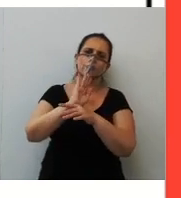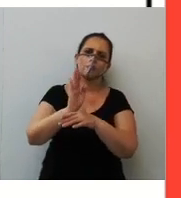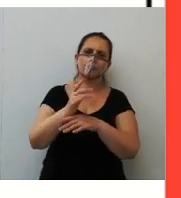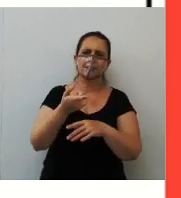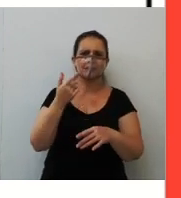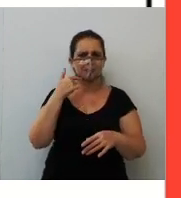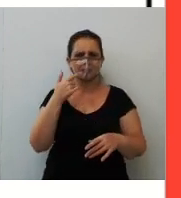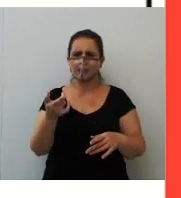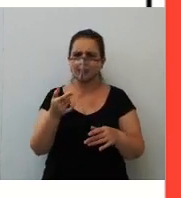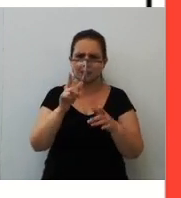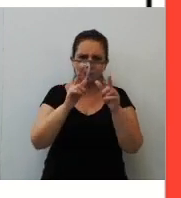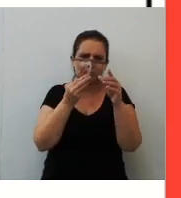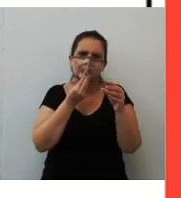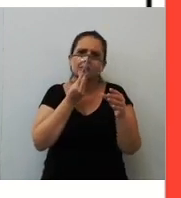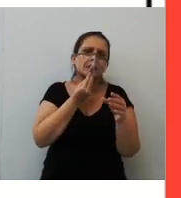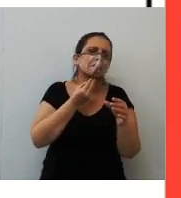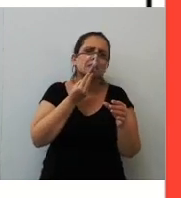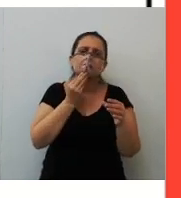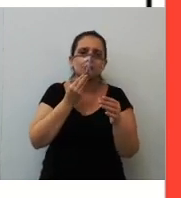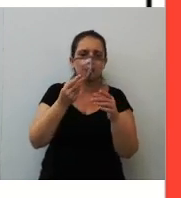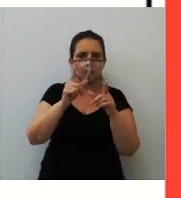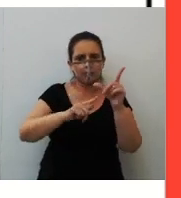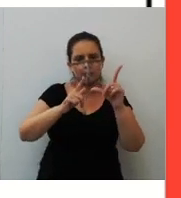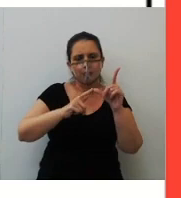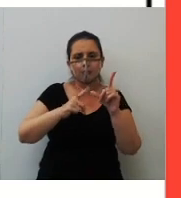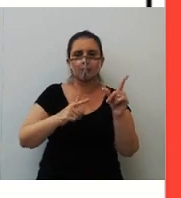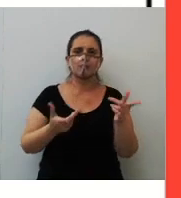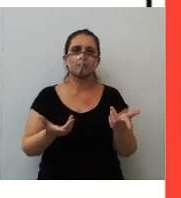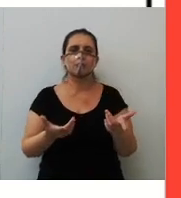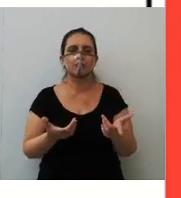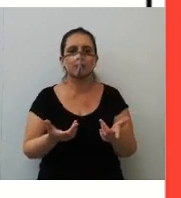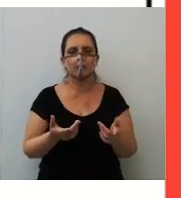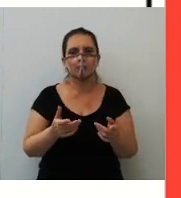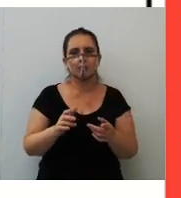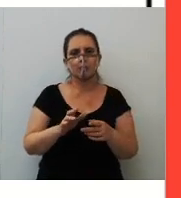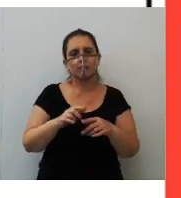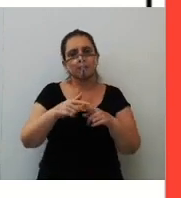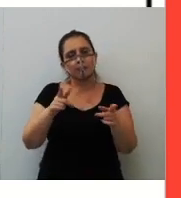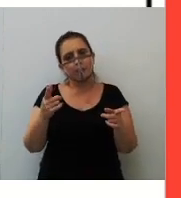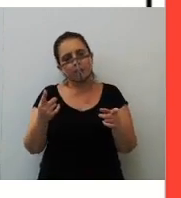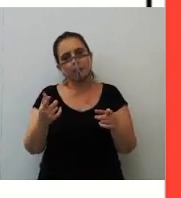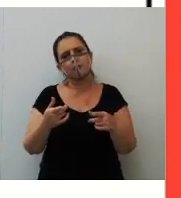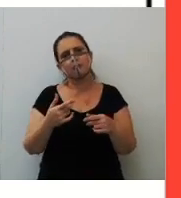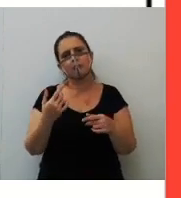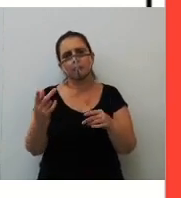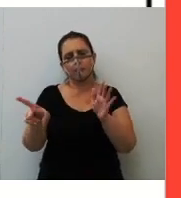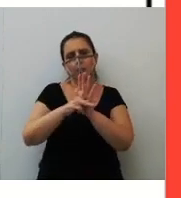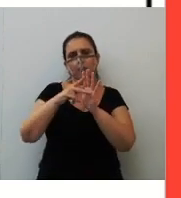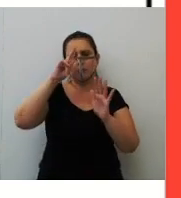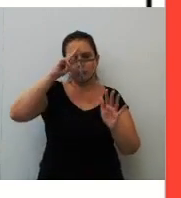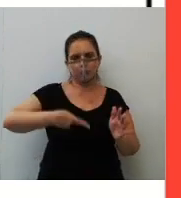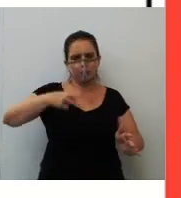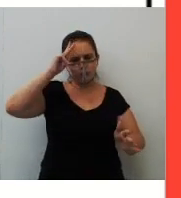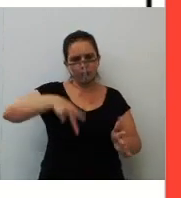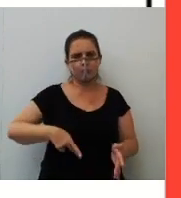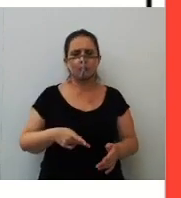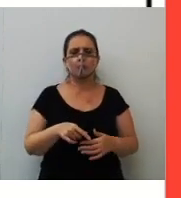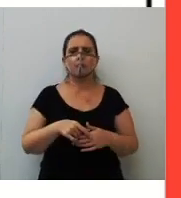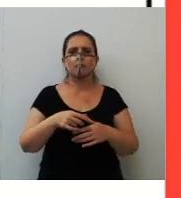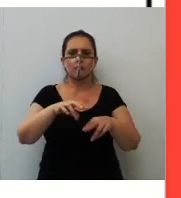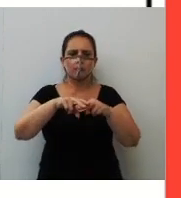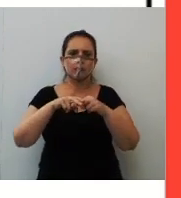ler. Enfim, como no filme, mas para vantagens individuais, mediante a